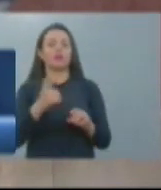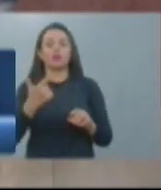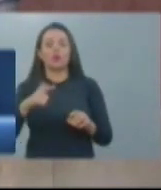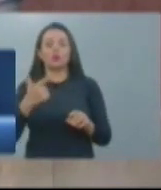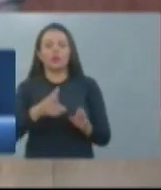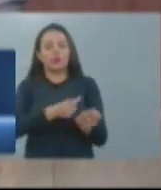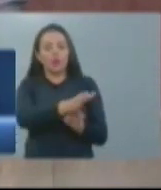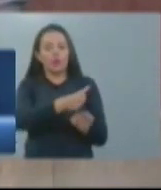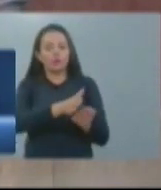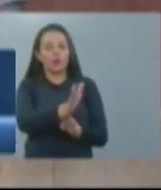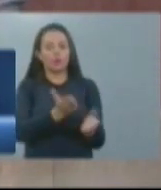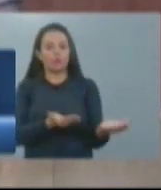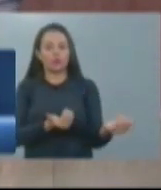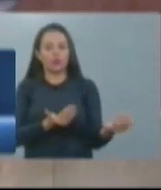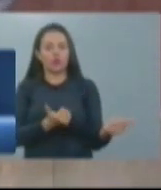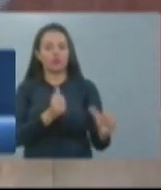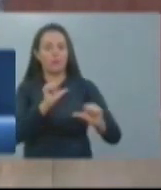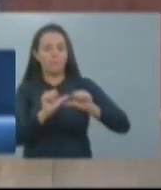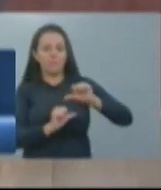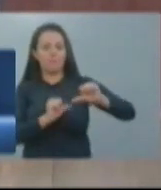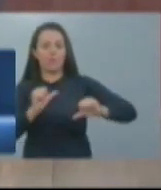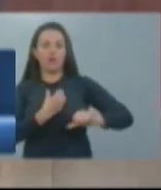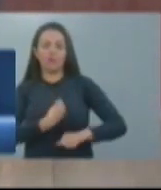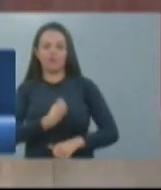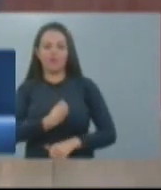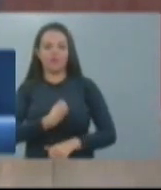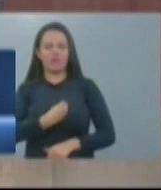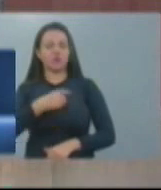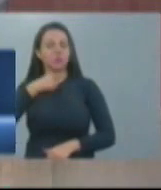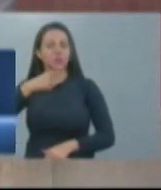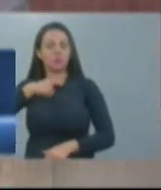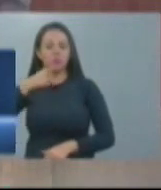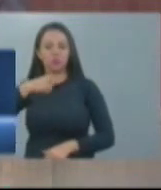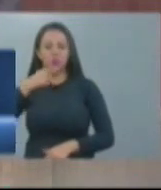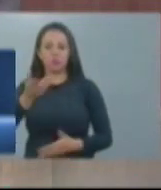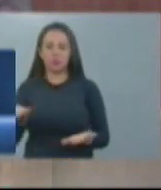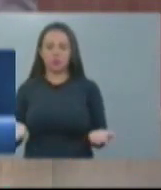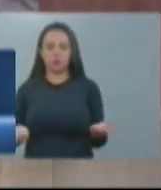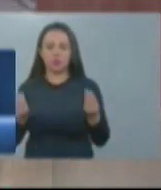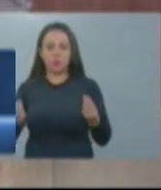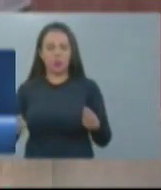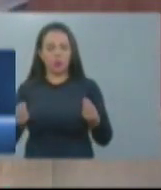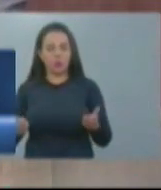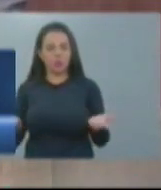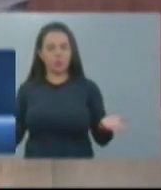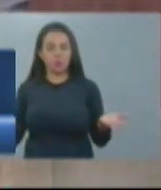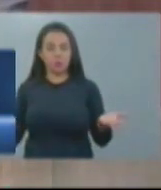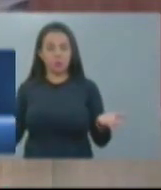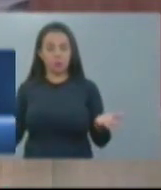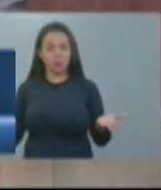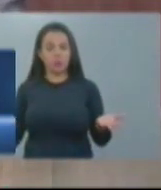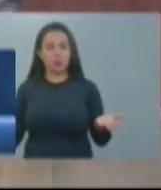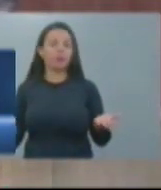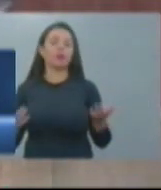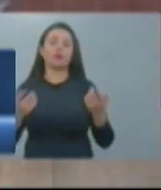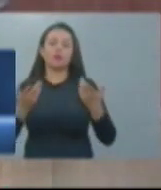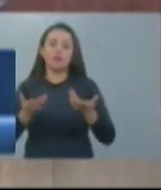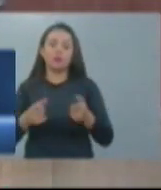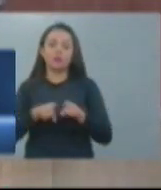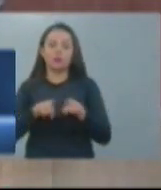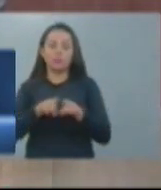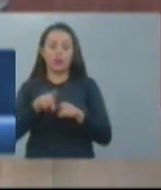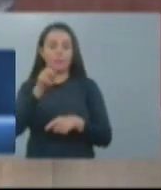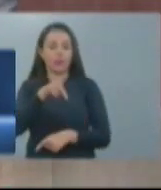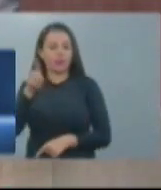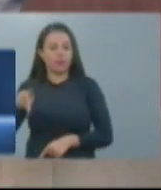nem tampouco oferecem condições para que os trabalhadores, os instrutores dos centros educacionais possam desempenhar a sua